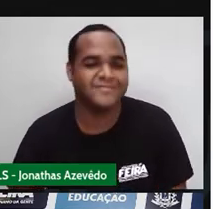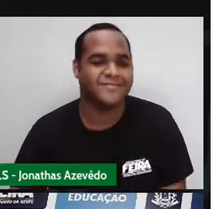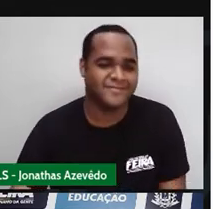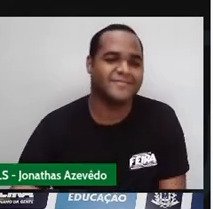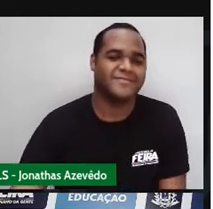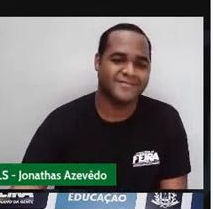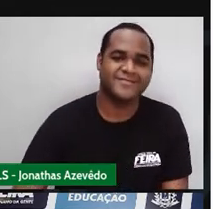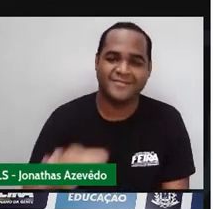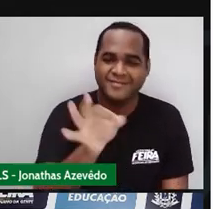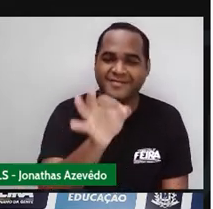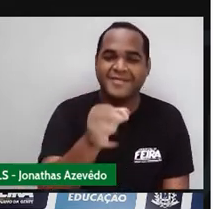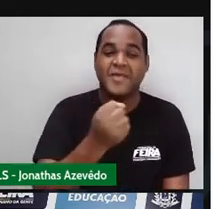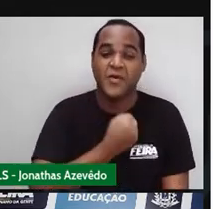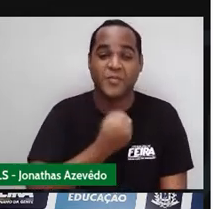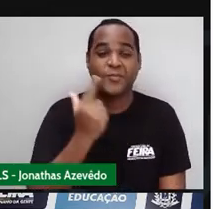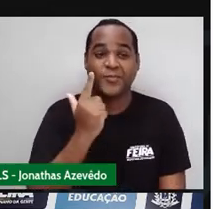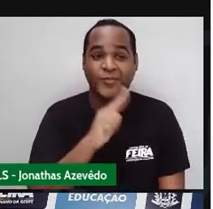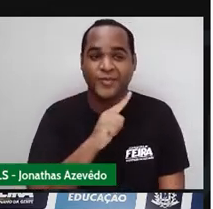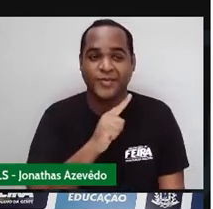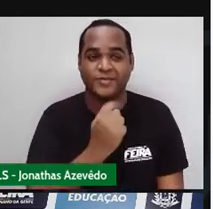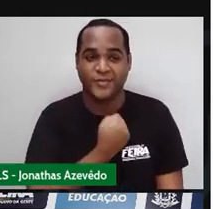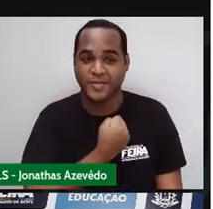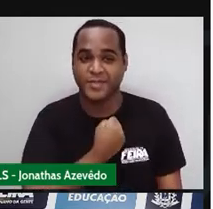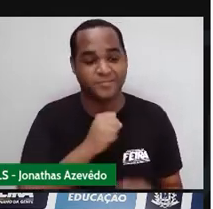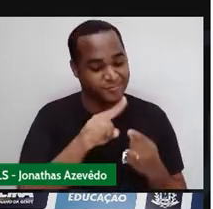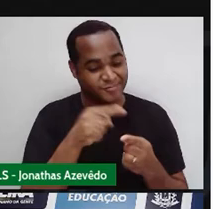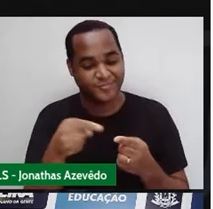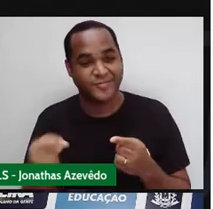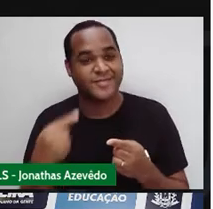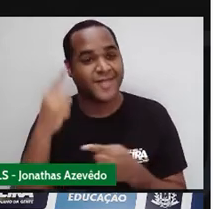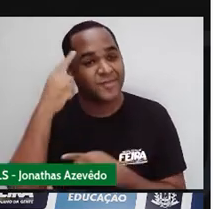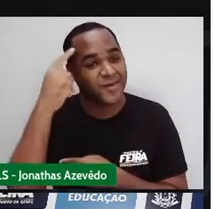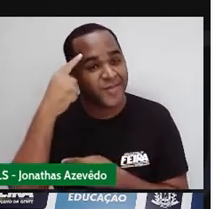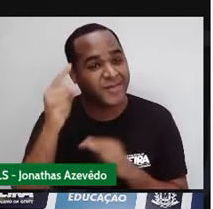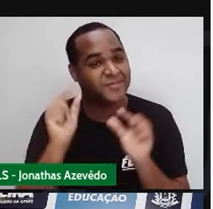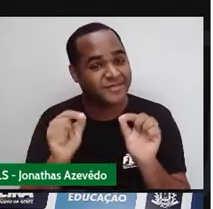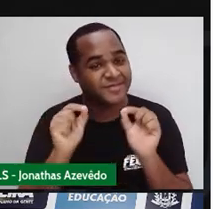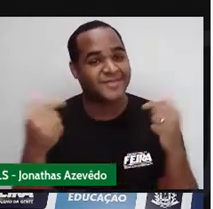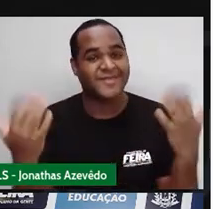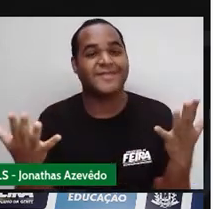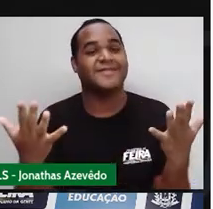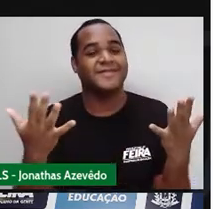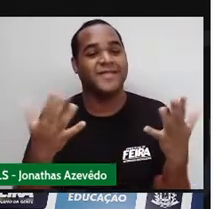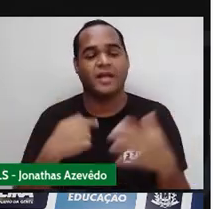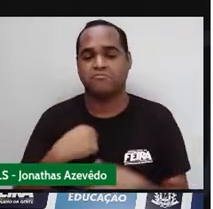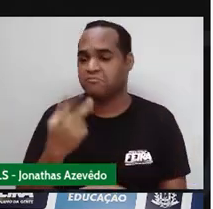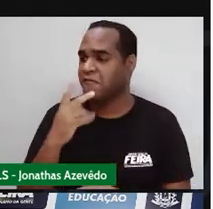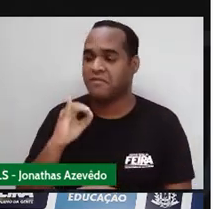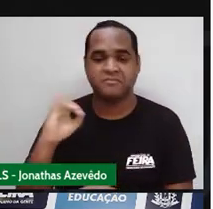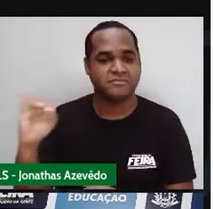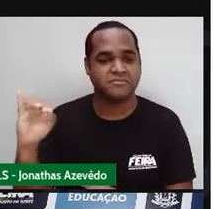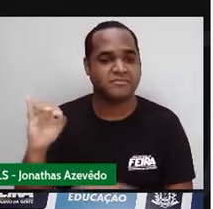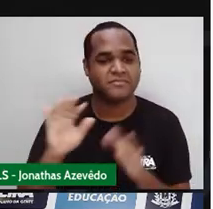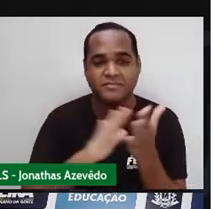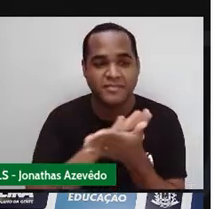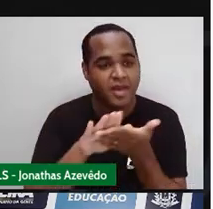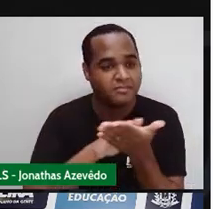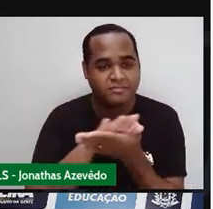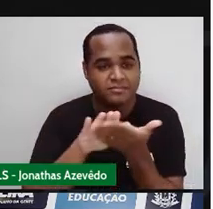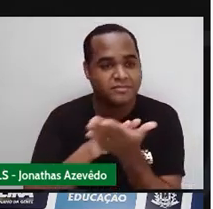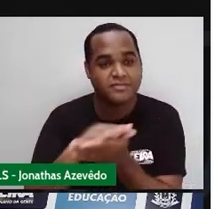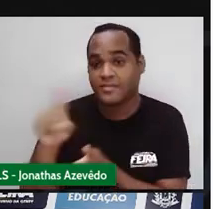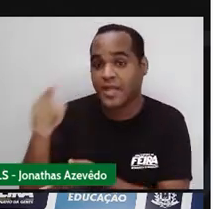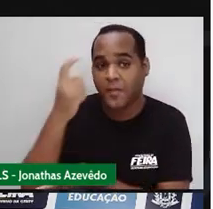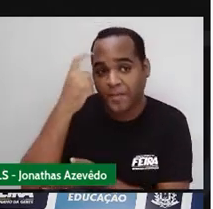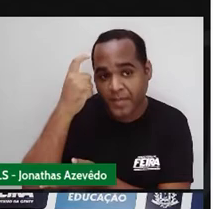consegui adivinhar Os três números Que ele pensou, tá? Ele não me disse, gente Ele de fato pensou